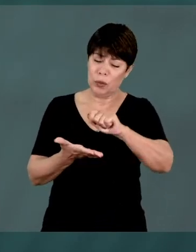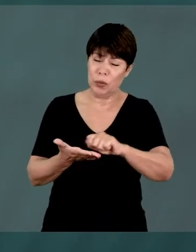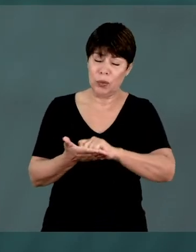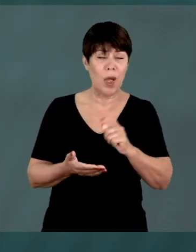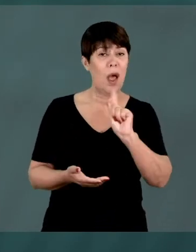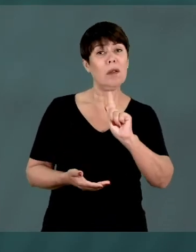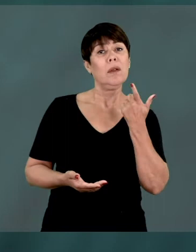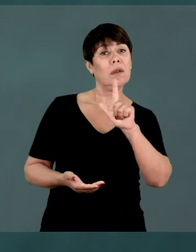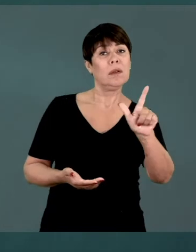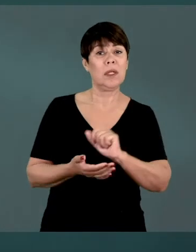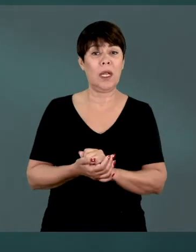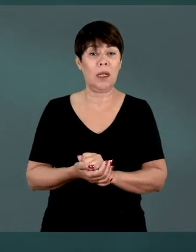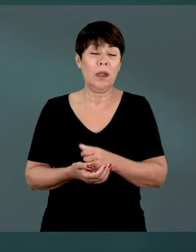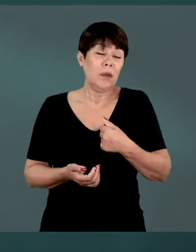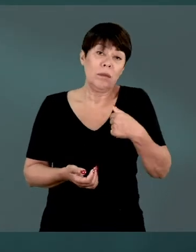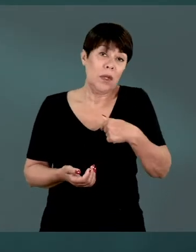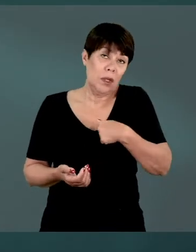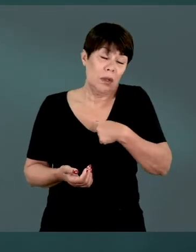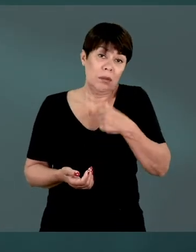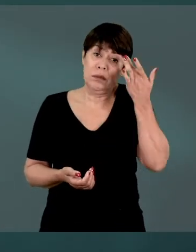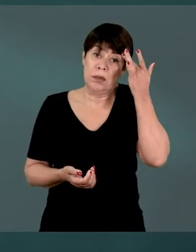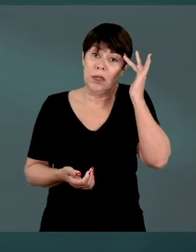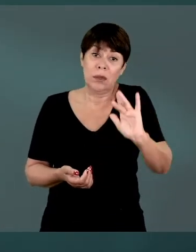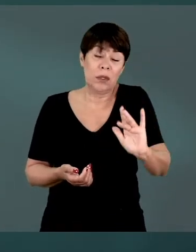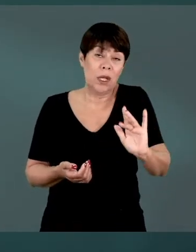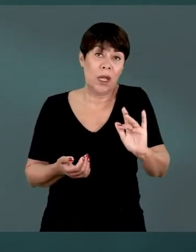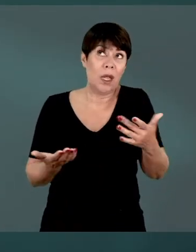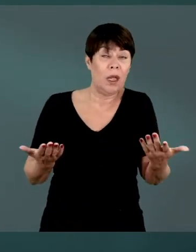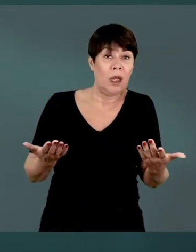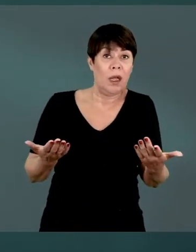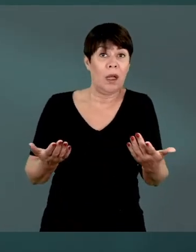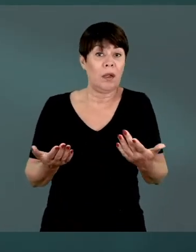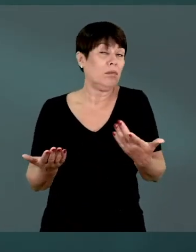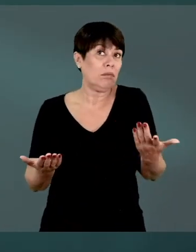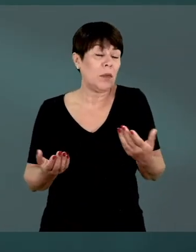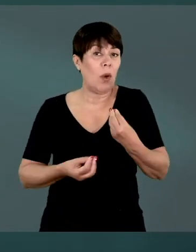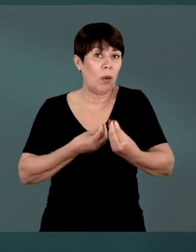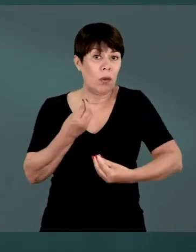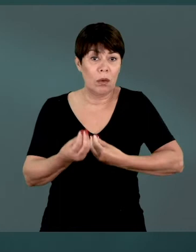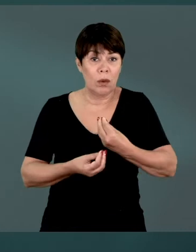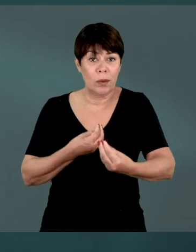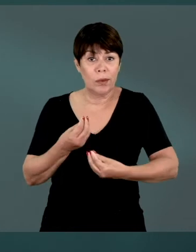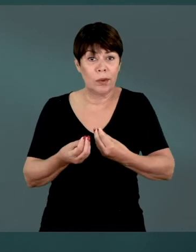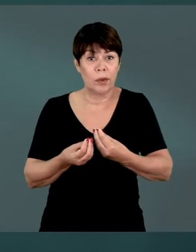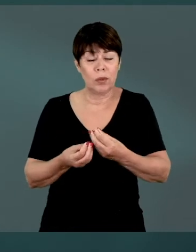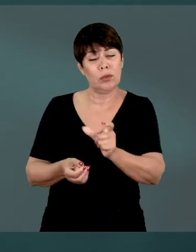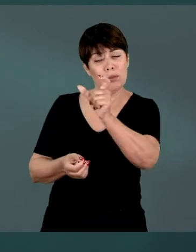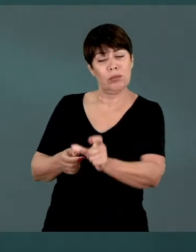escrever à mão. e eu não sei até que ponto, né,